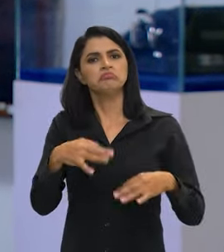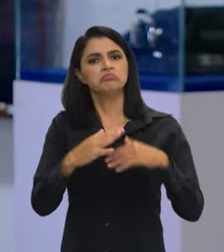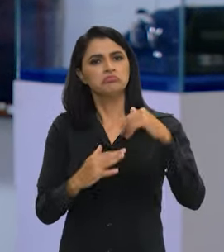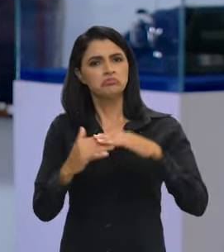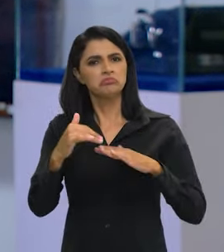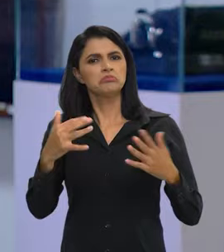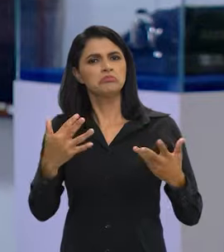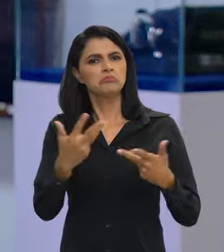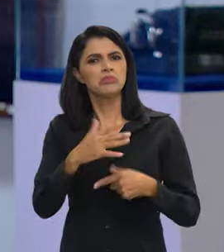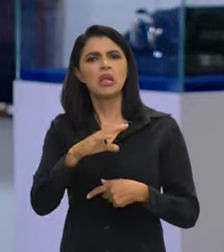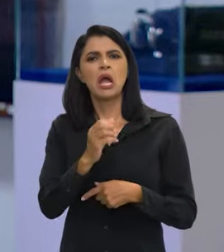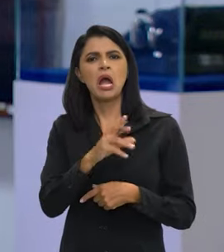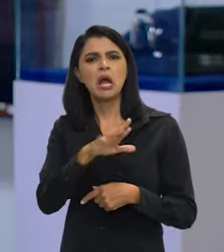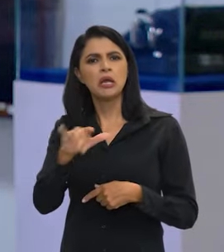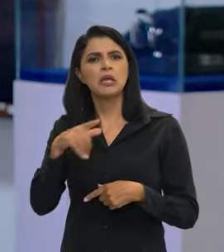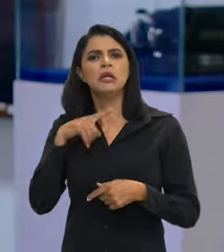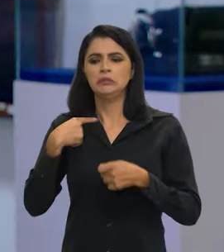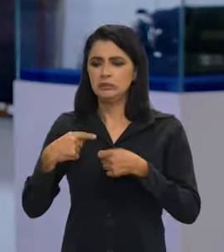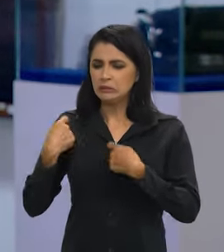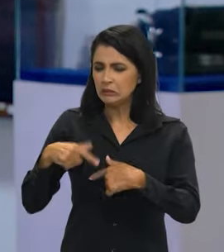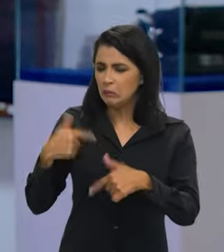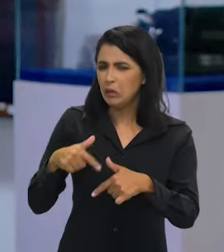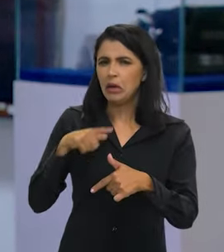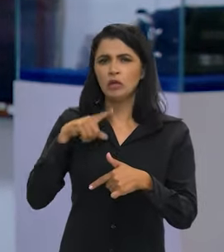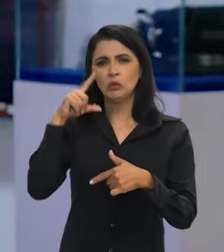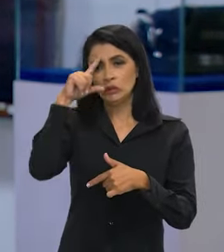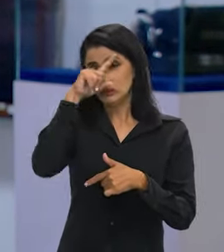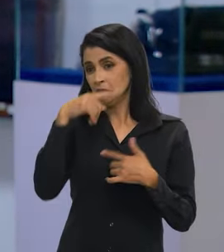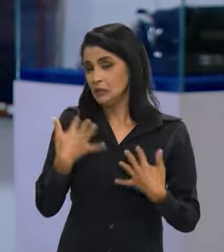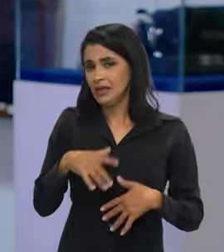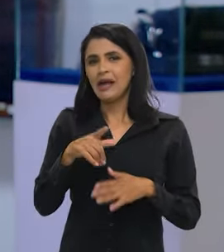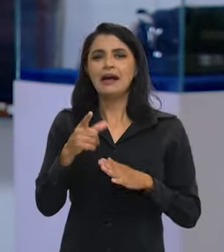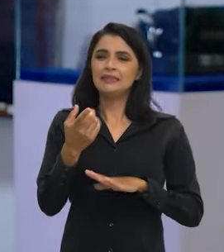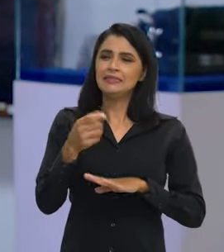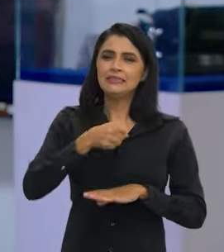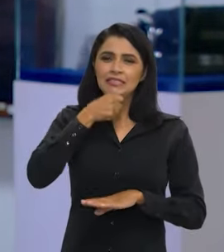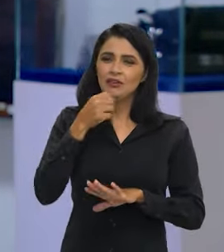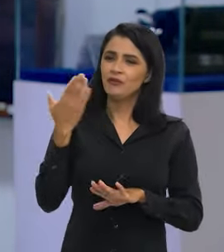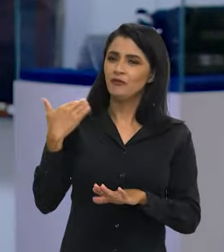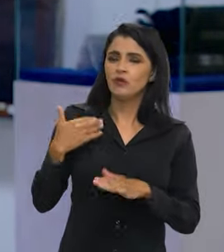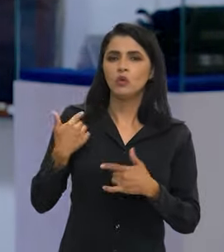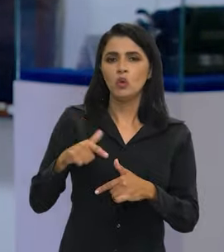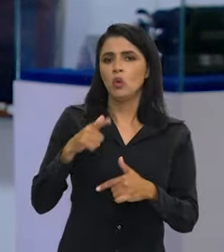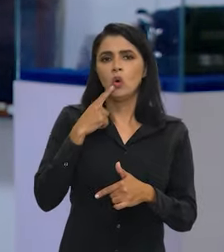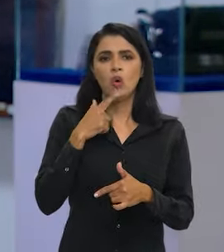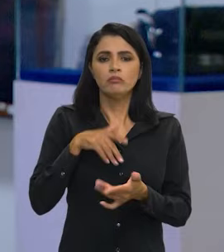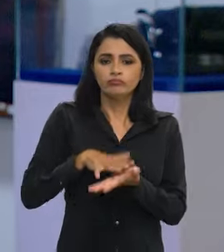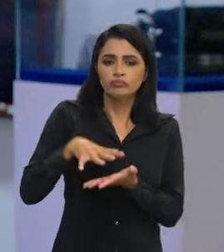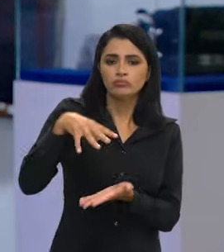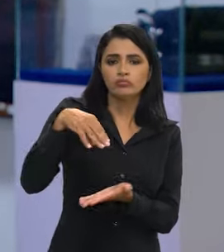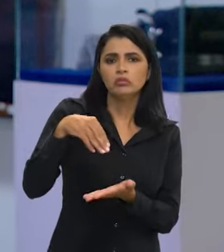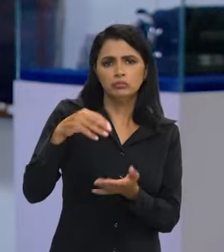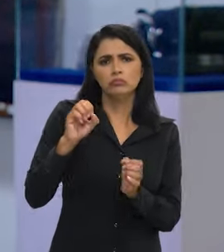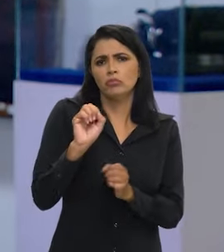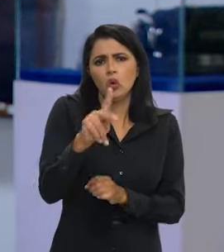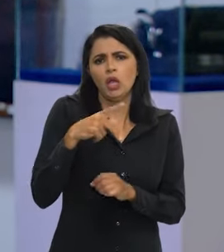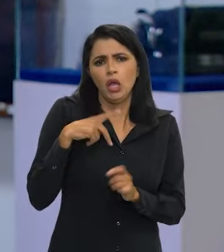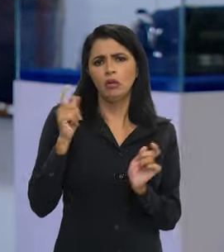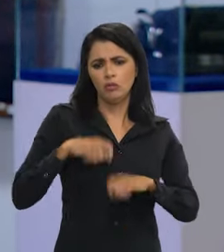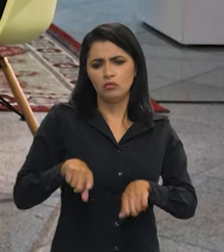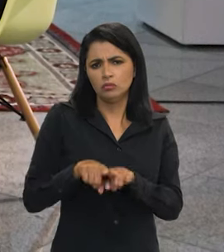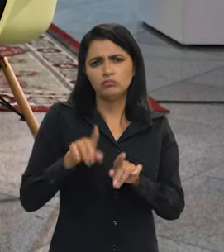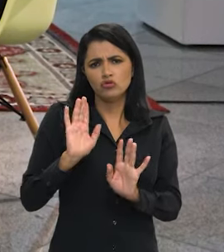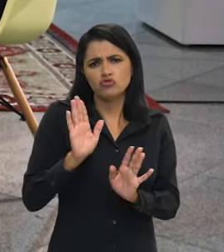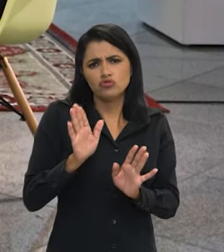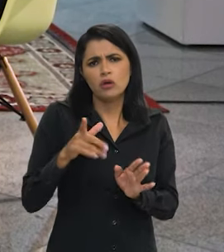hoje faz atividades complexas. Aquele servidor antigo, e nada contra tirar xerox, porque eu já tirei muita